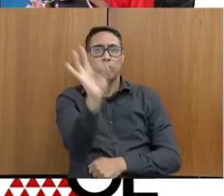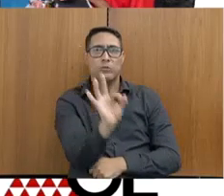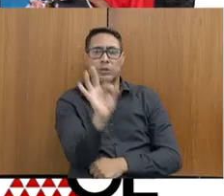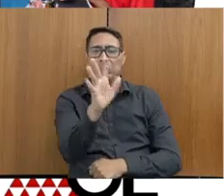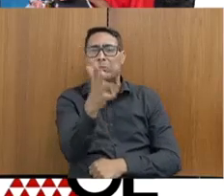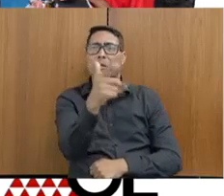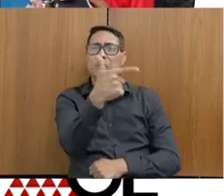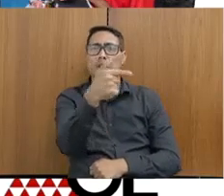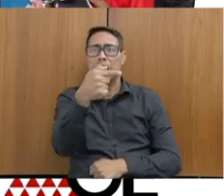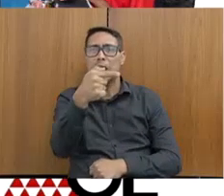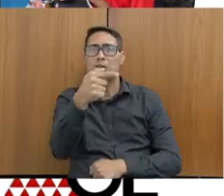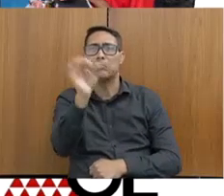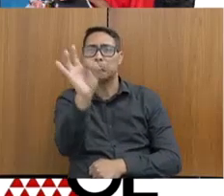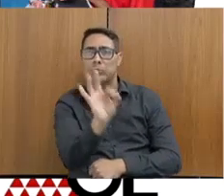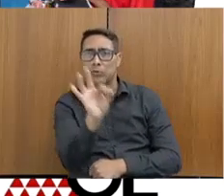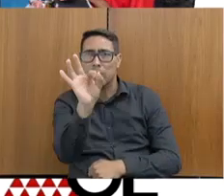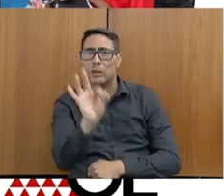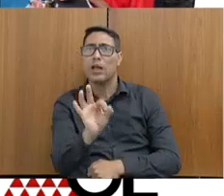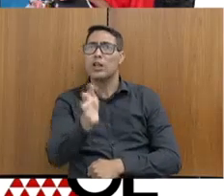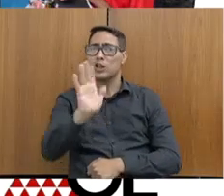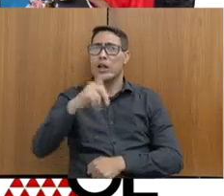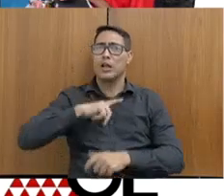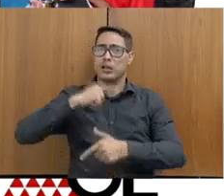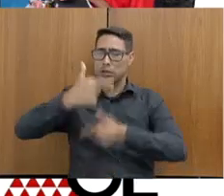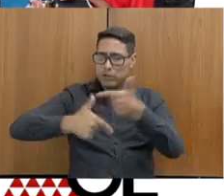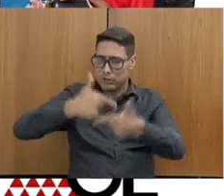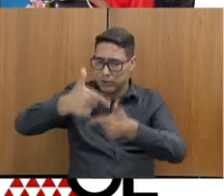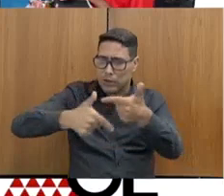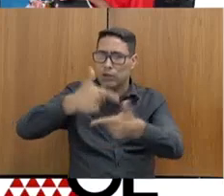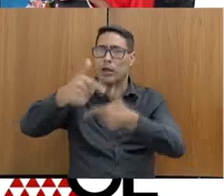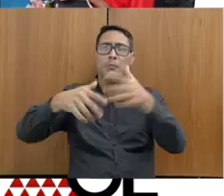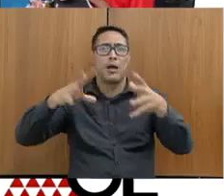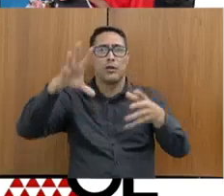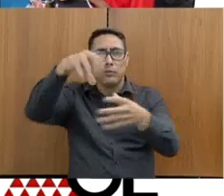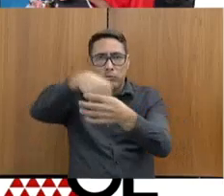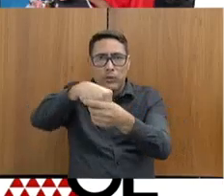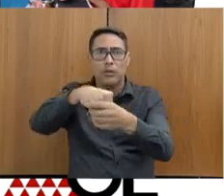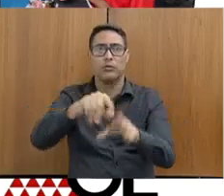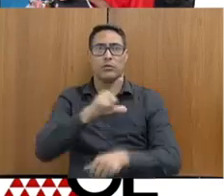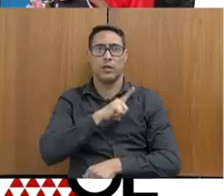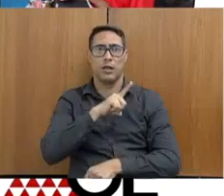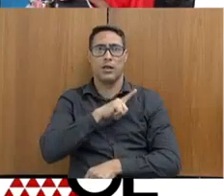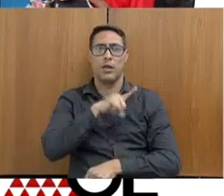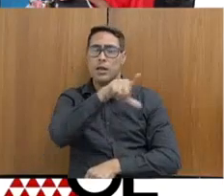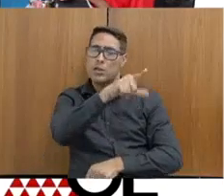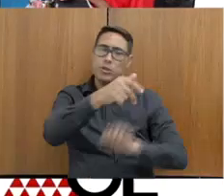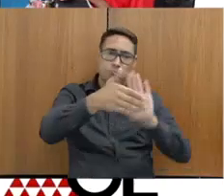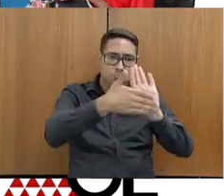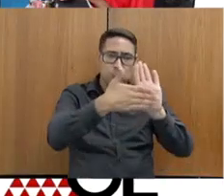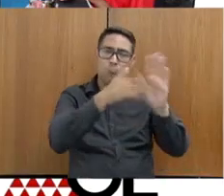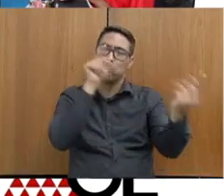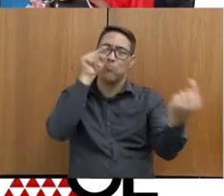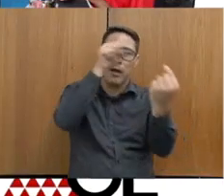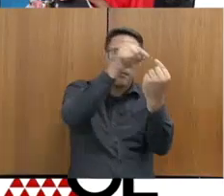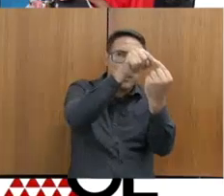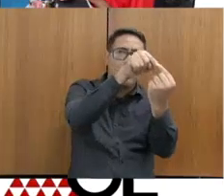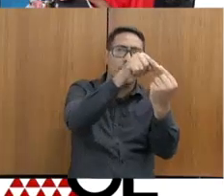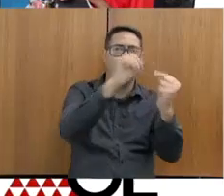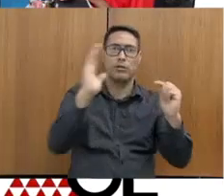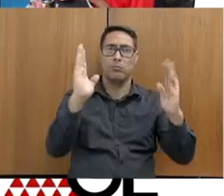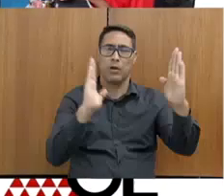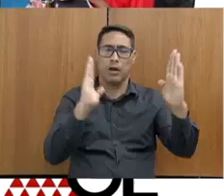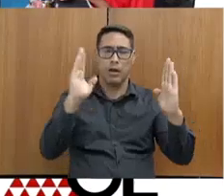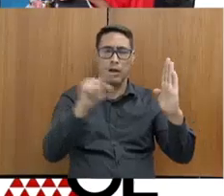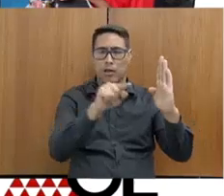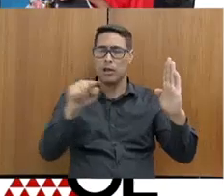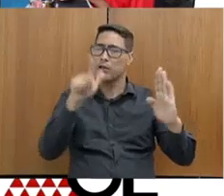27% do sistema prisional já em atividade laborativa. A nossa meta até o final desse mandato é que, pelo menos, a gente consiga